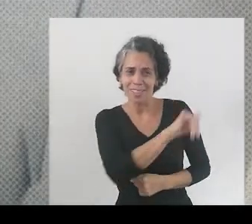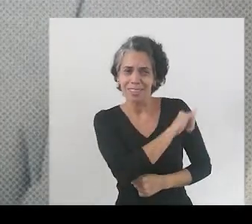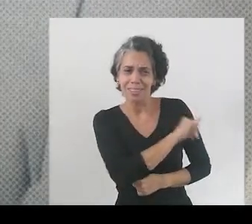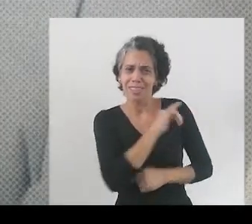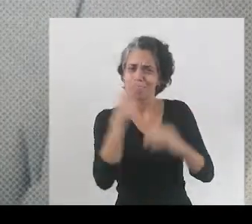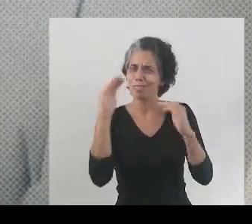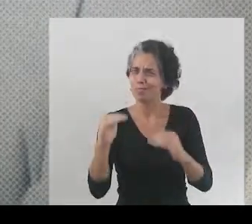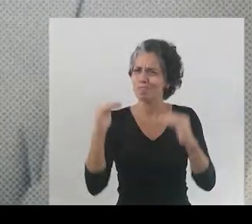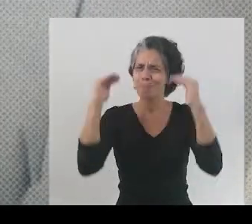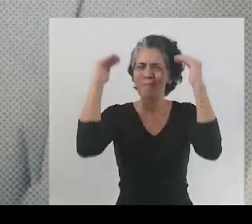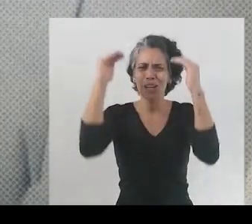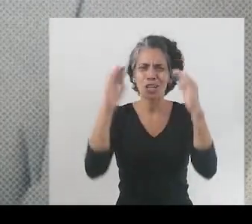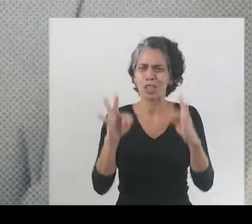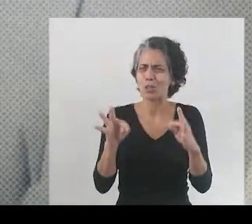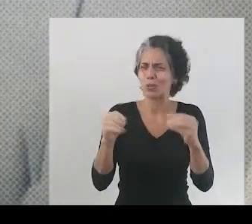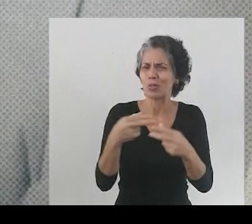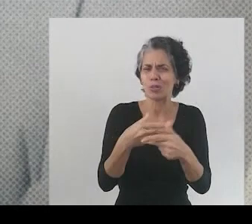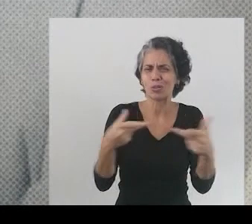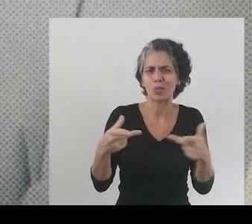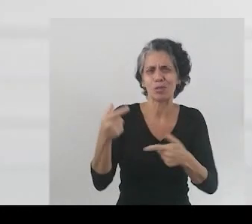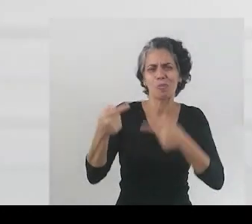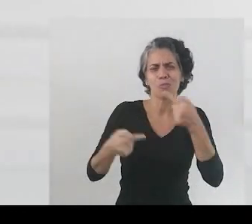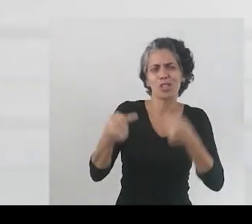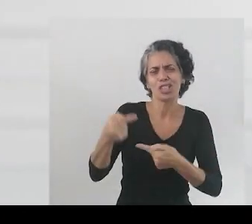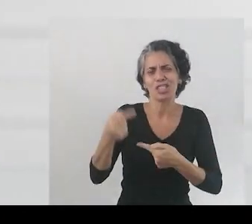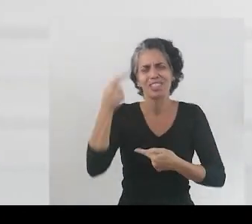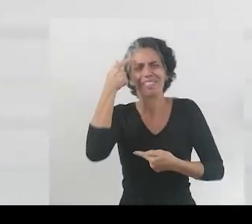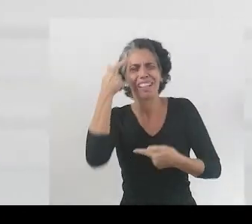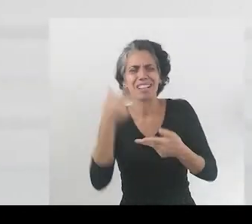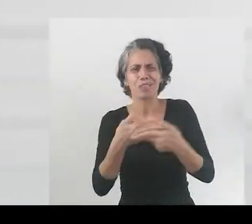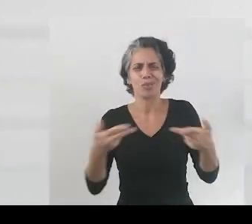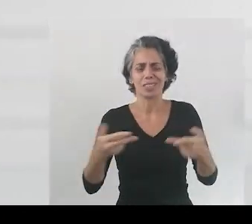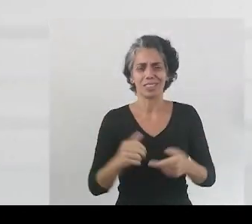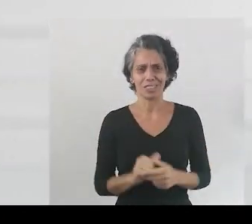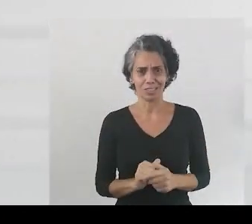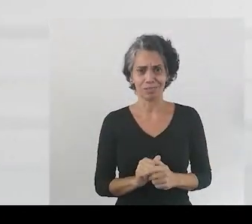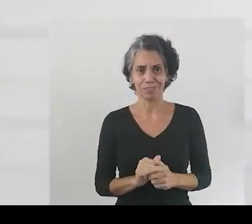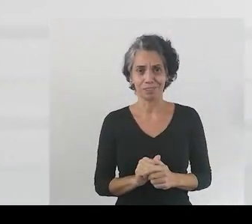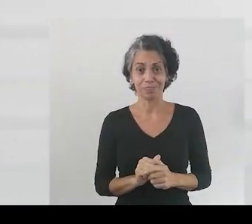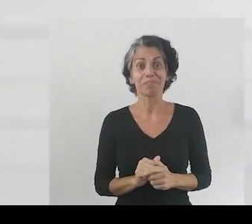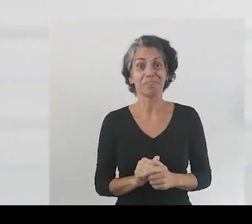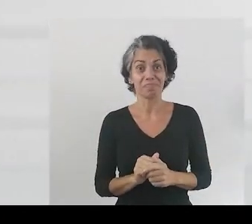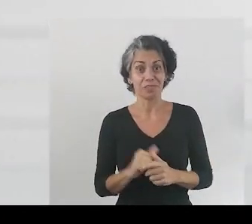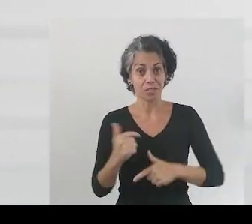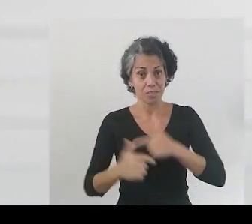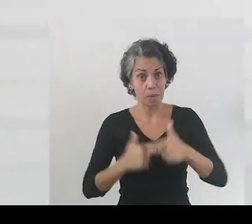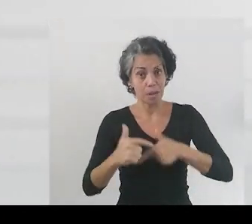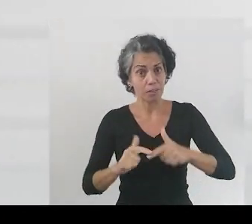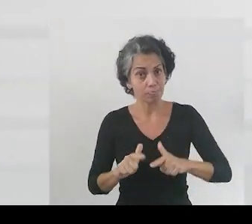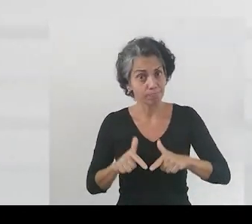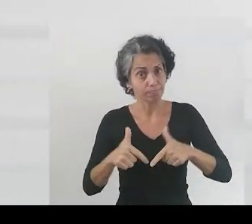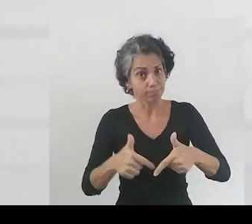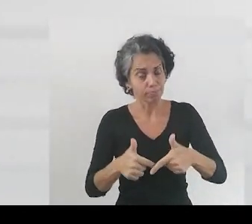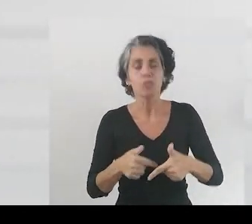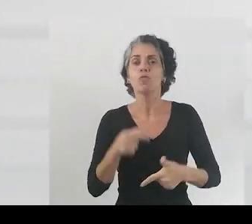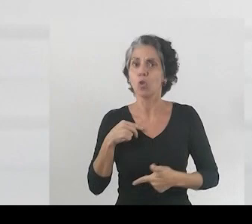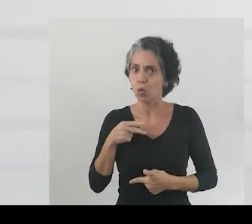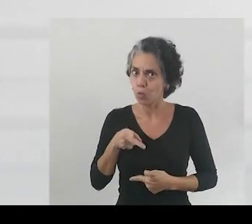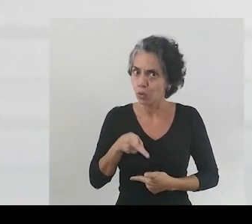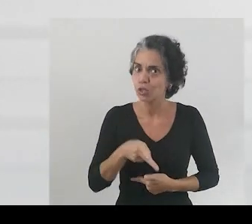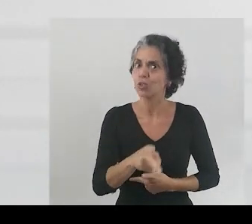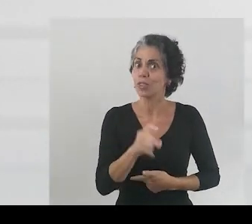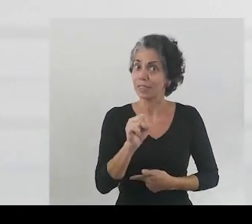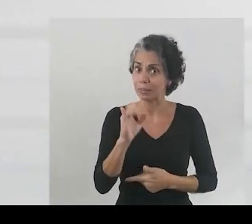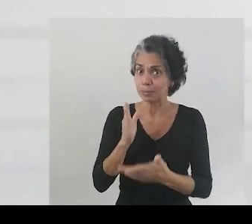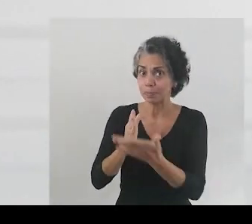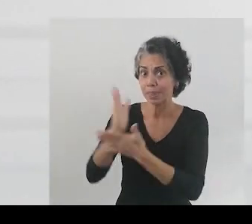próprio Crivella faziam parte do esquema. O Crivella tenta calar a população. Mas, aqui nesse espaço, o